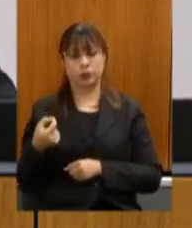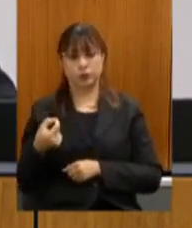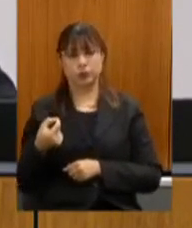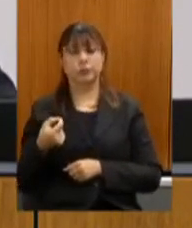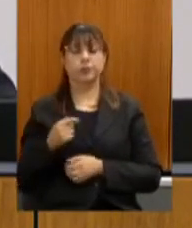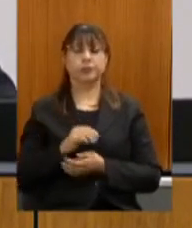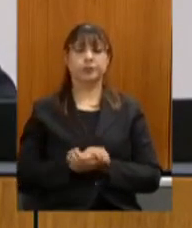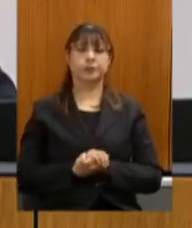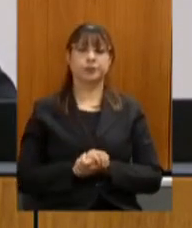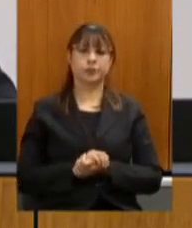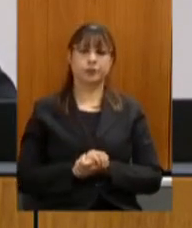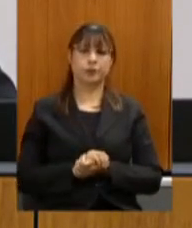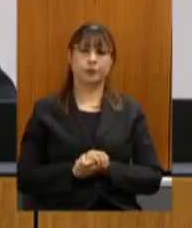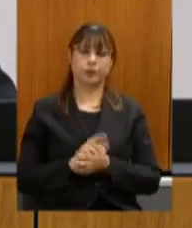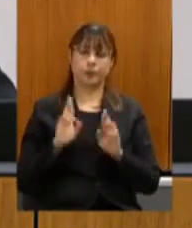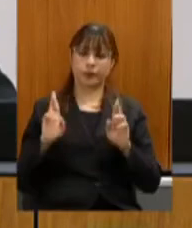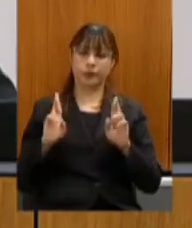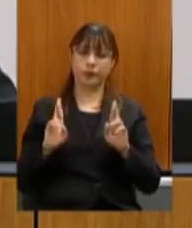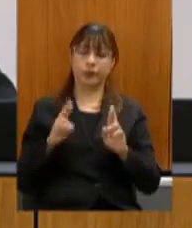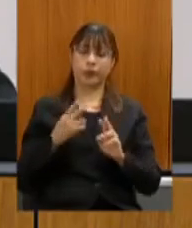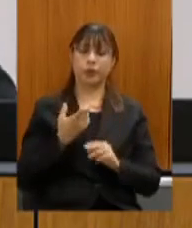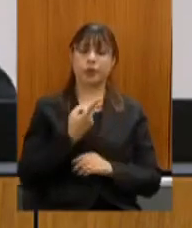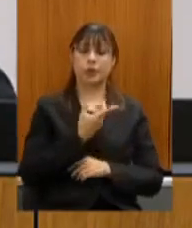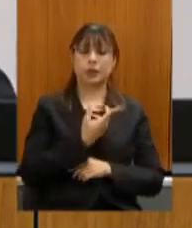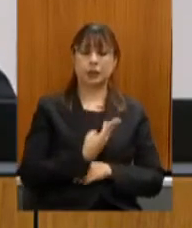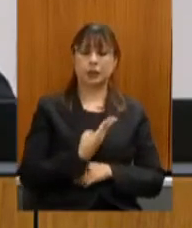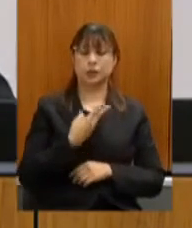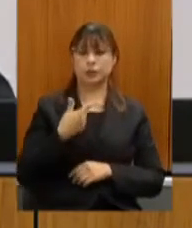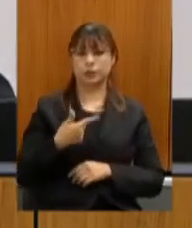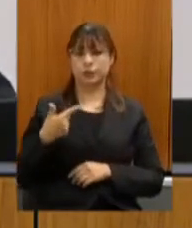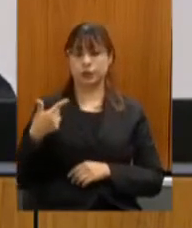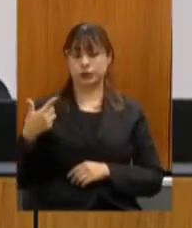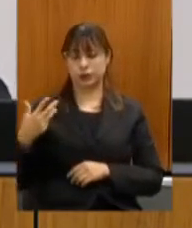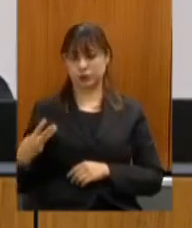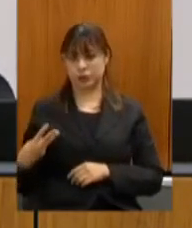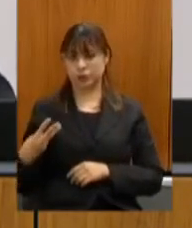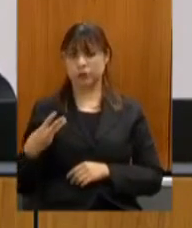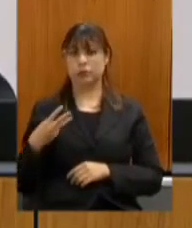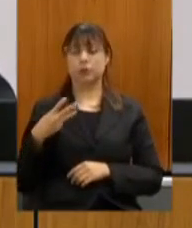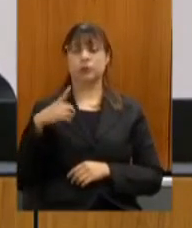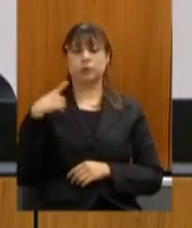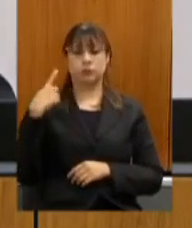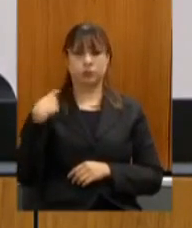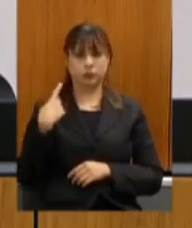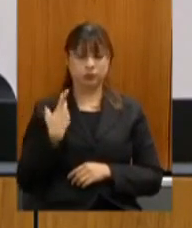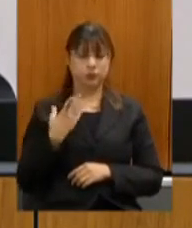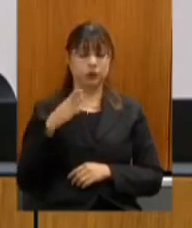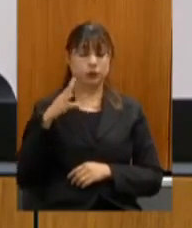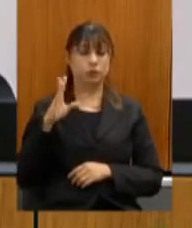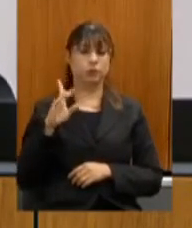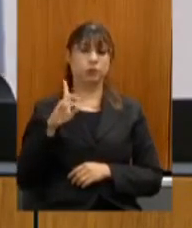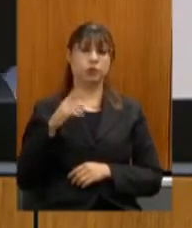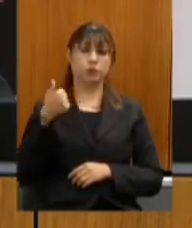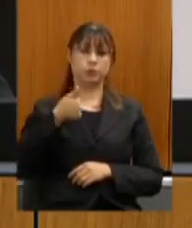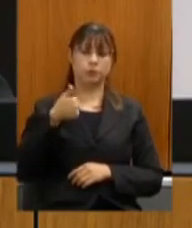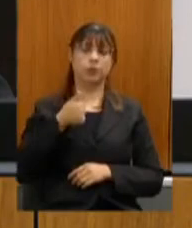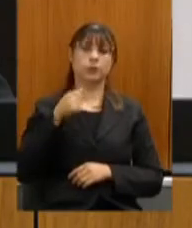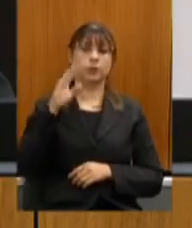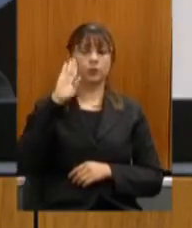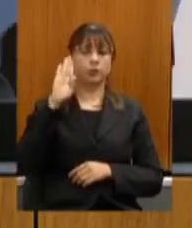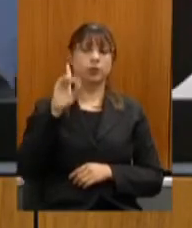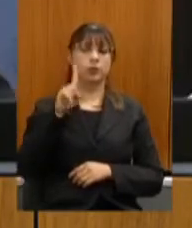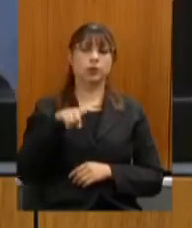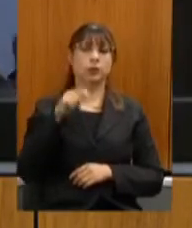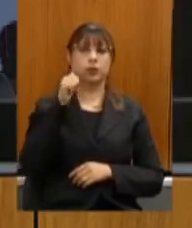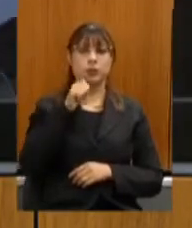autoria de 323 parlamentares sendo a primeira signatária deputada